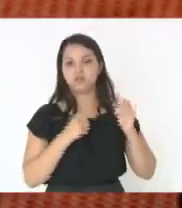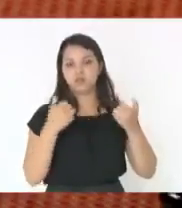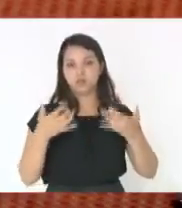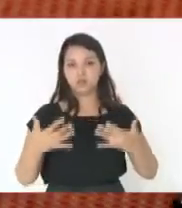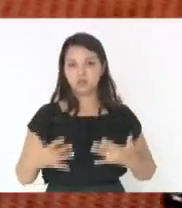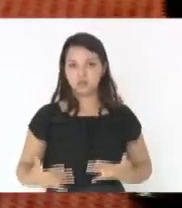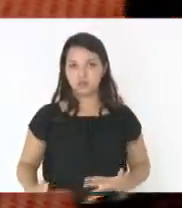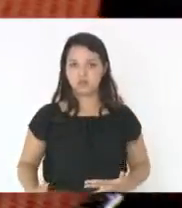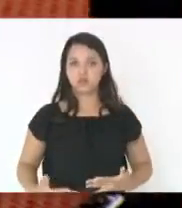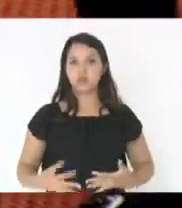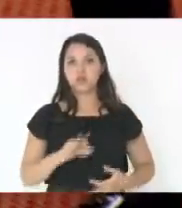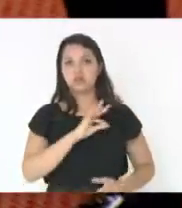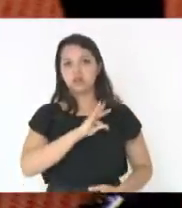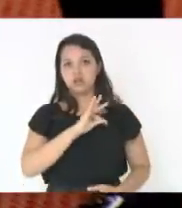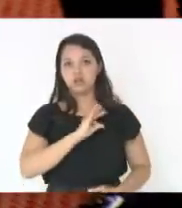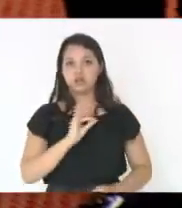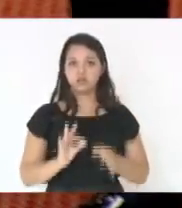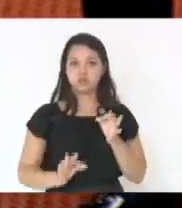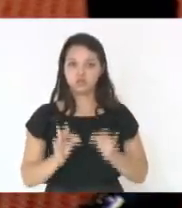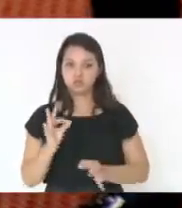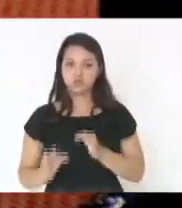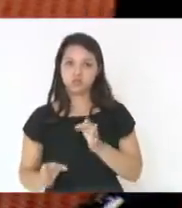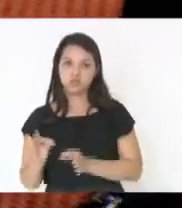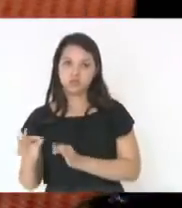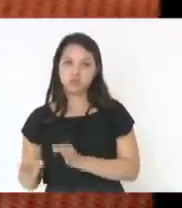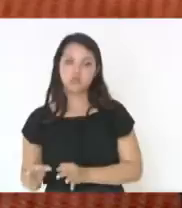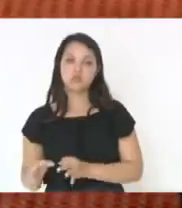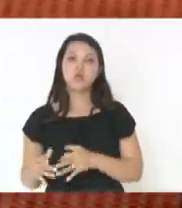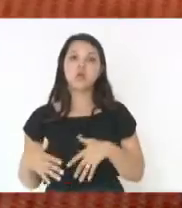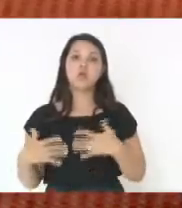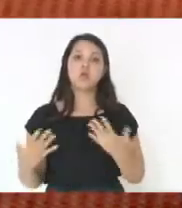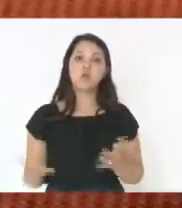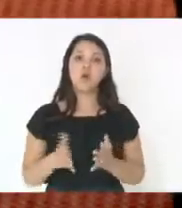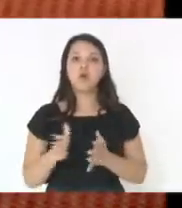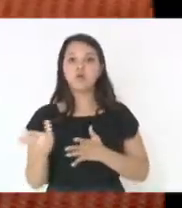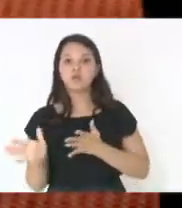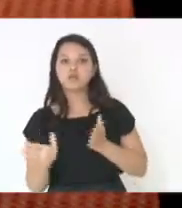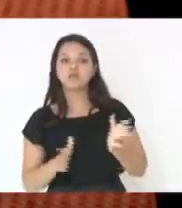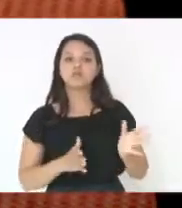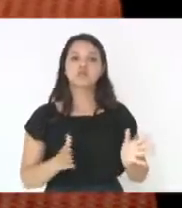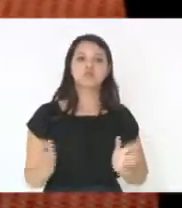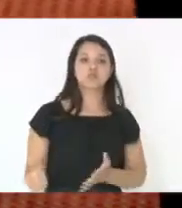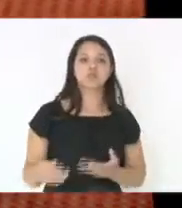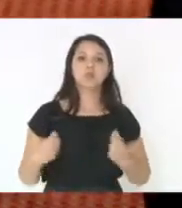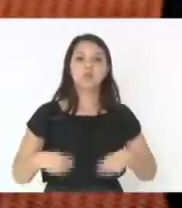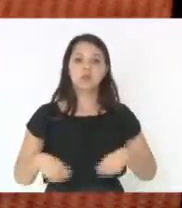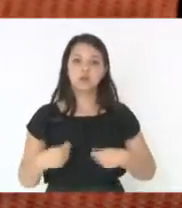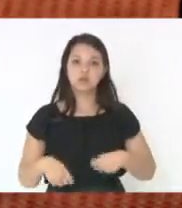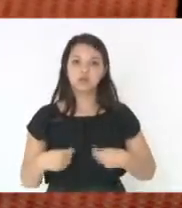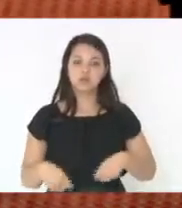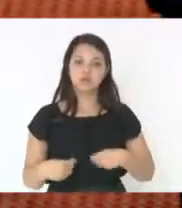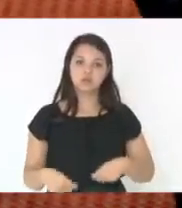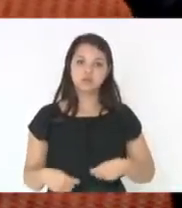juridicamente, quais os passos, os caminhos que precisam ser